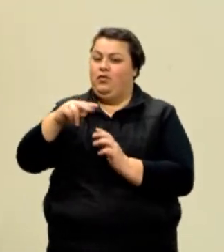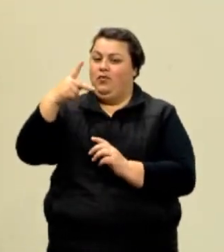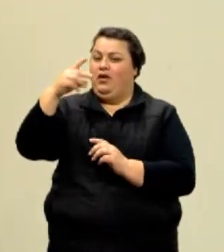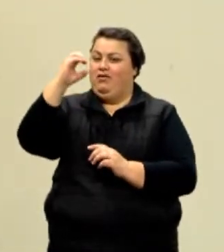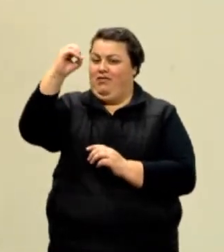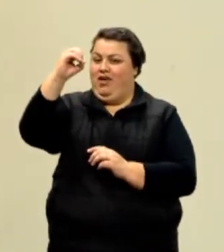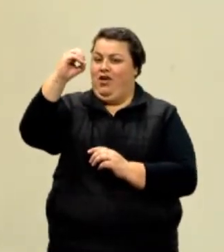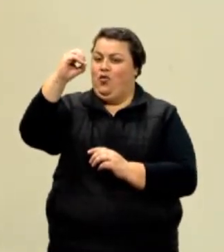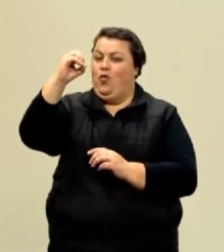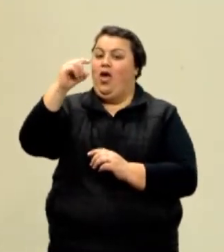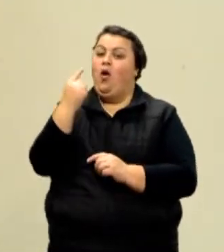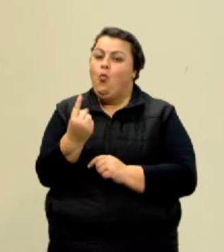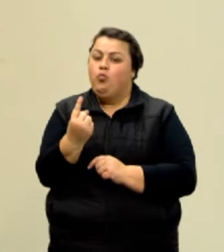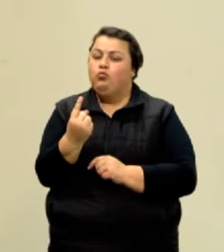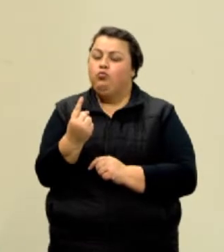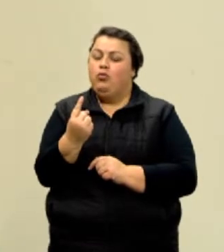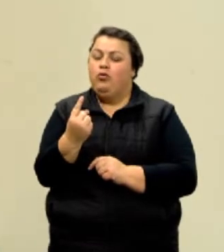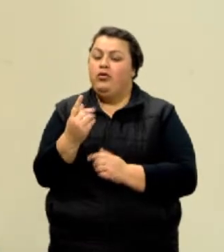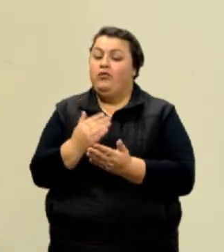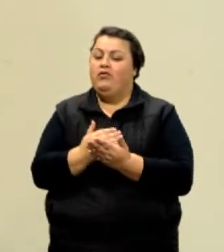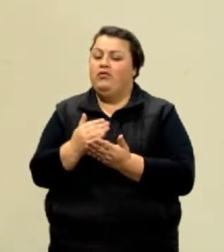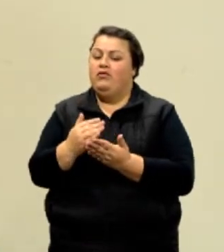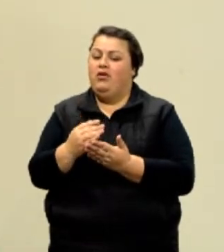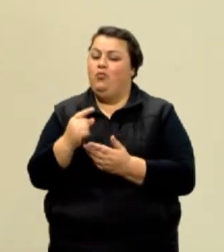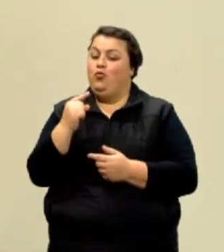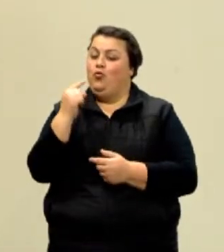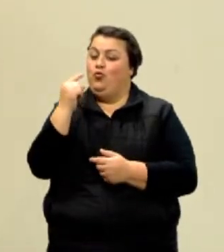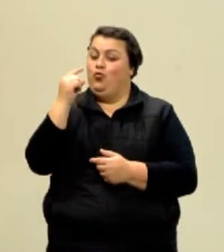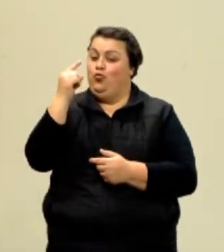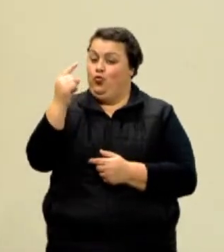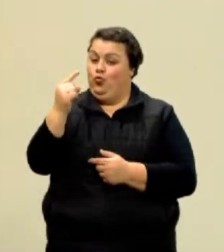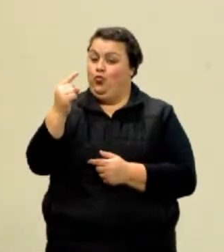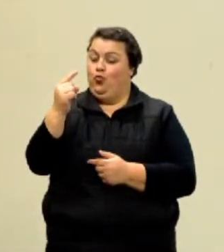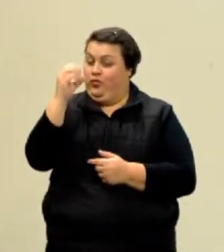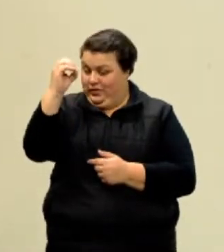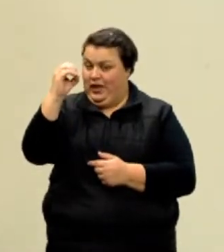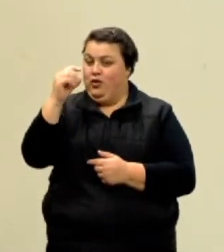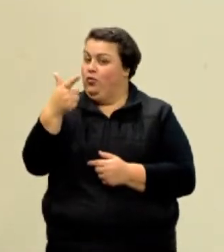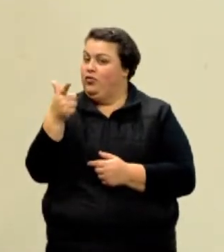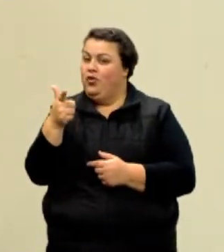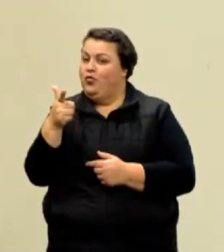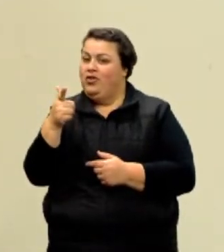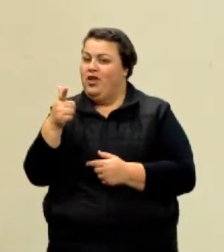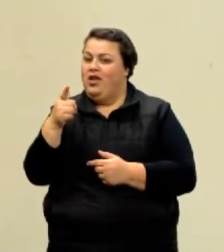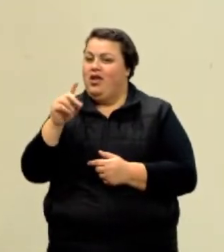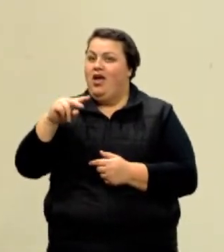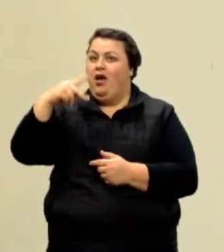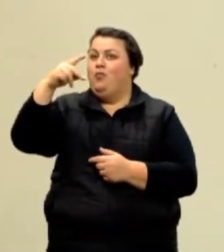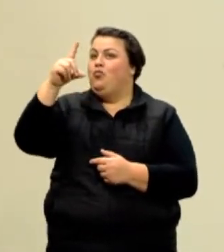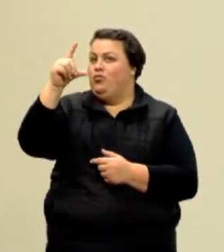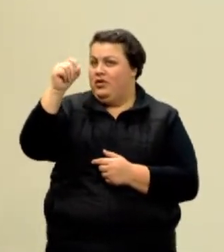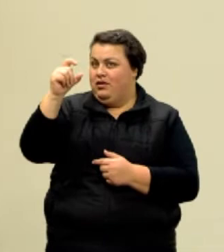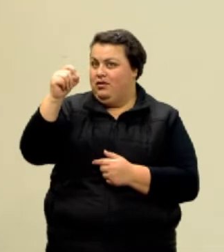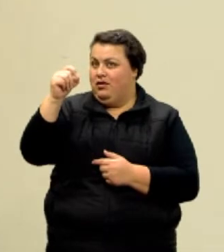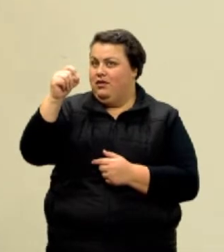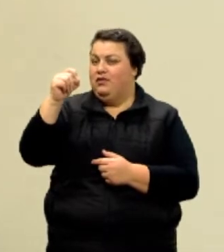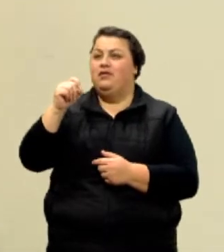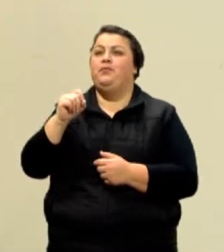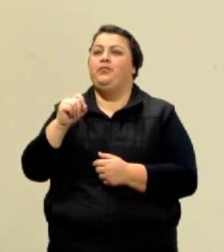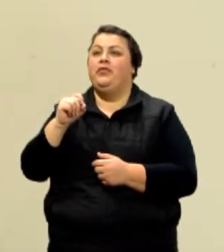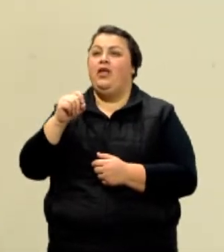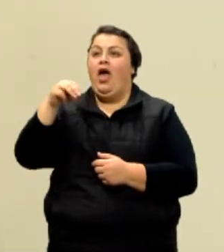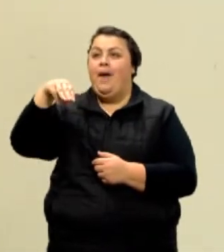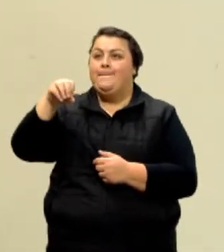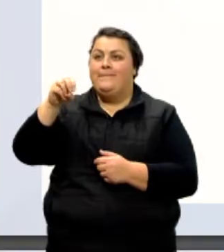zero é 1. Então, a gente parte de 10 na zero quando não tem a potência de 10. E aí, a gente faz o seguinte, a mantissa